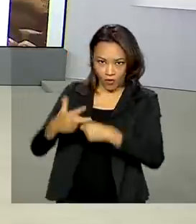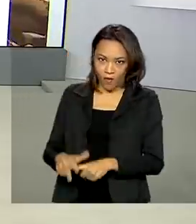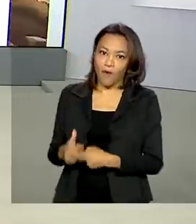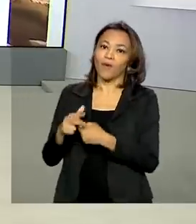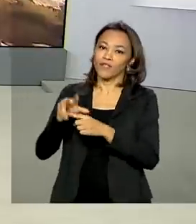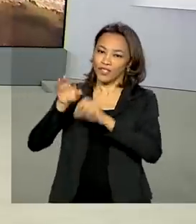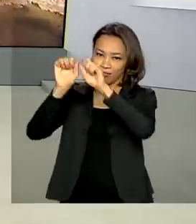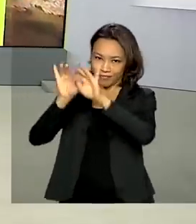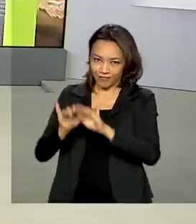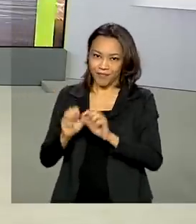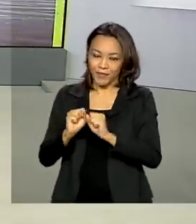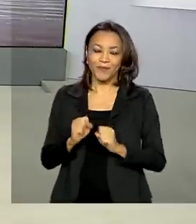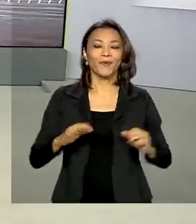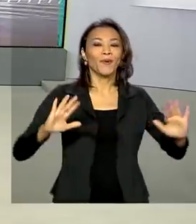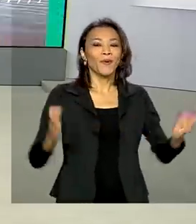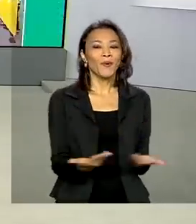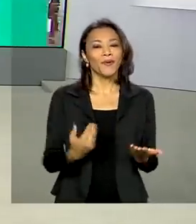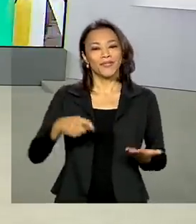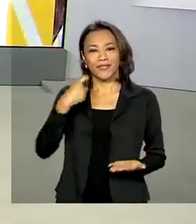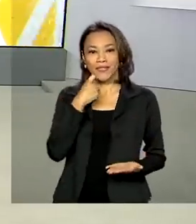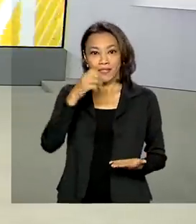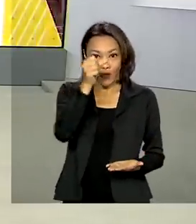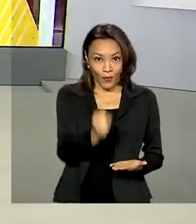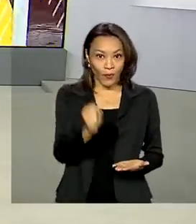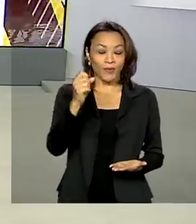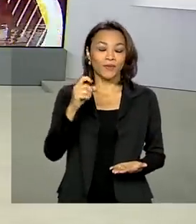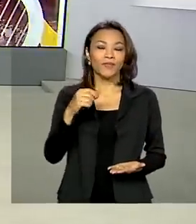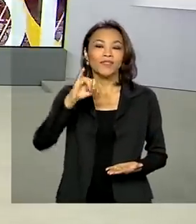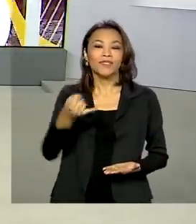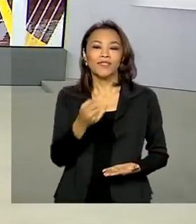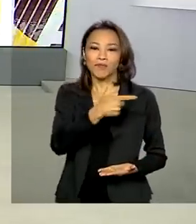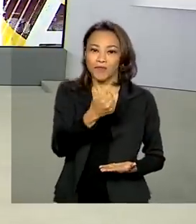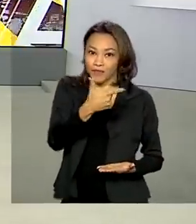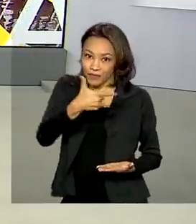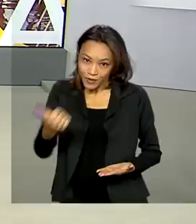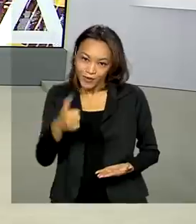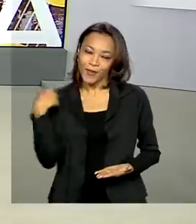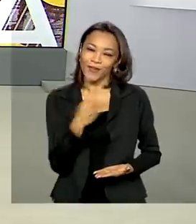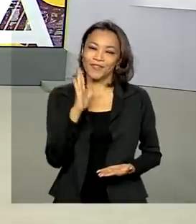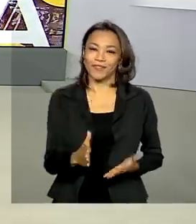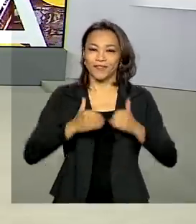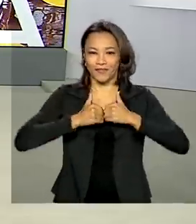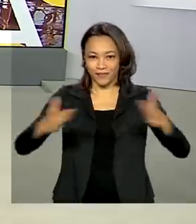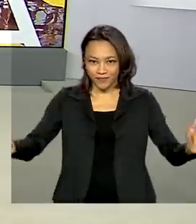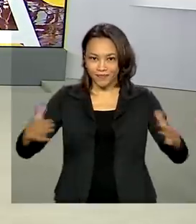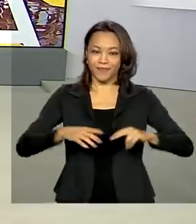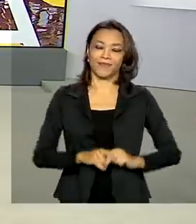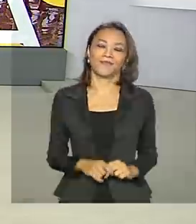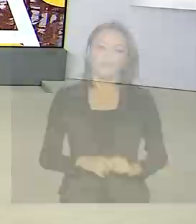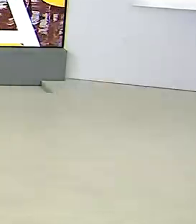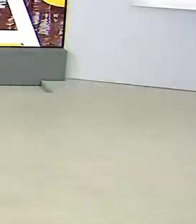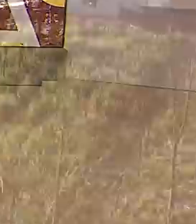Hoje é sexta-feira, 8 de janeiro de 2021. O Brasil em Dia já está no ar.